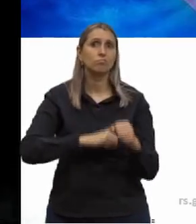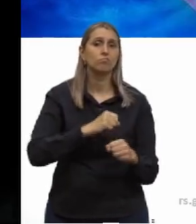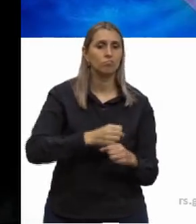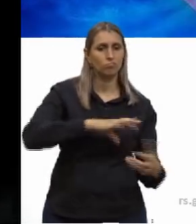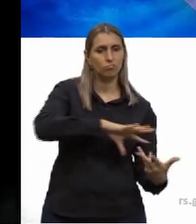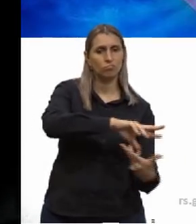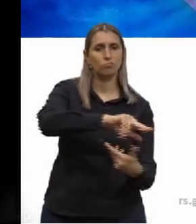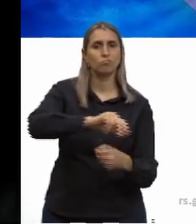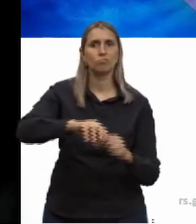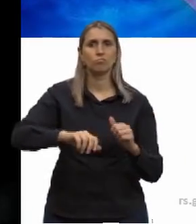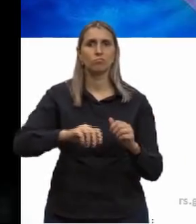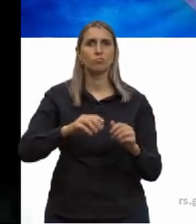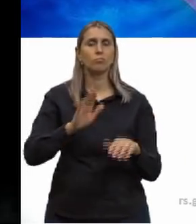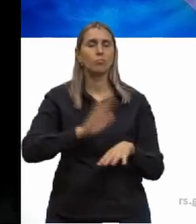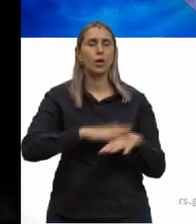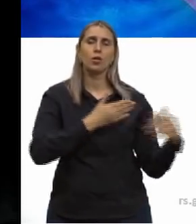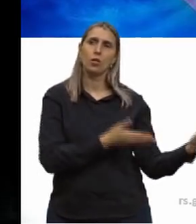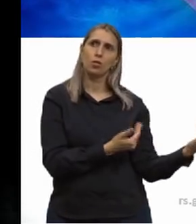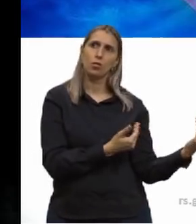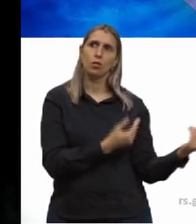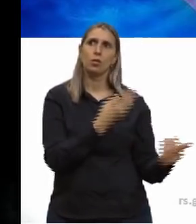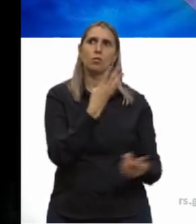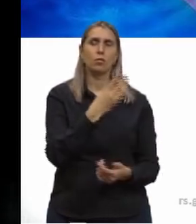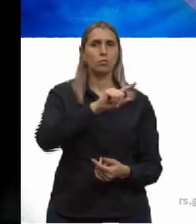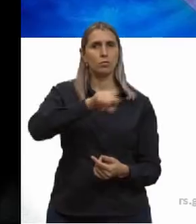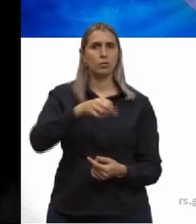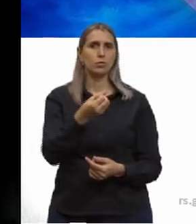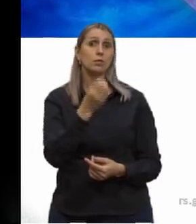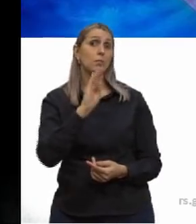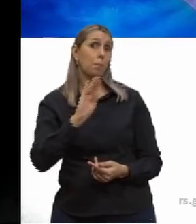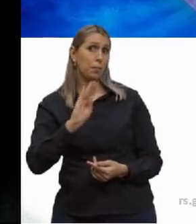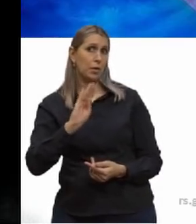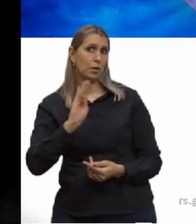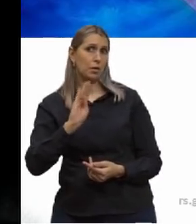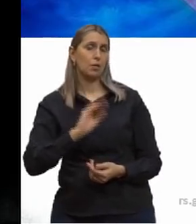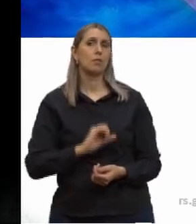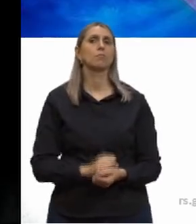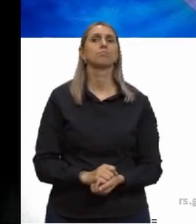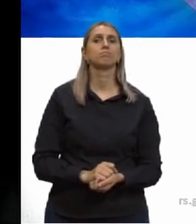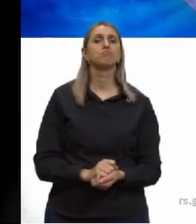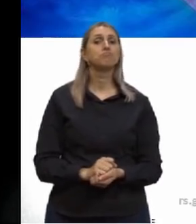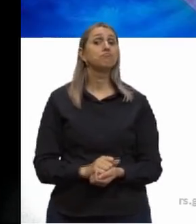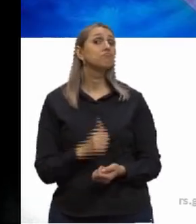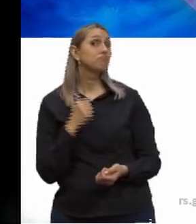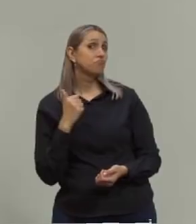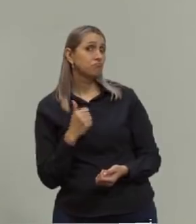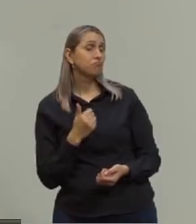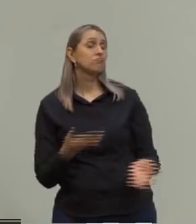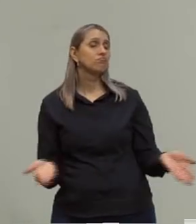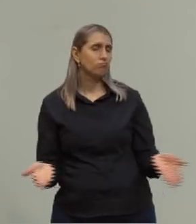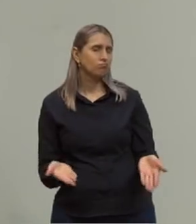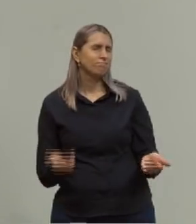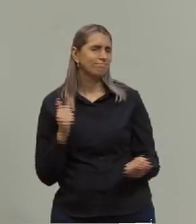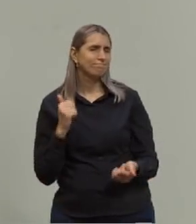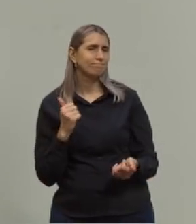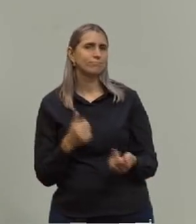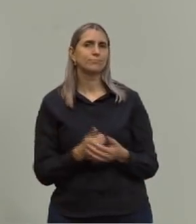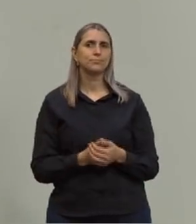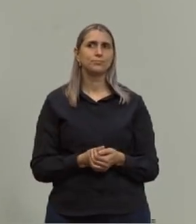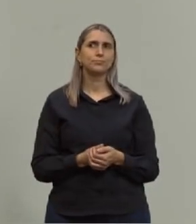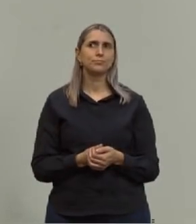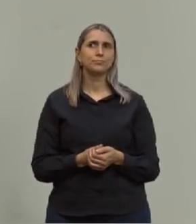então, bem mais jovem, com 4,6 bilhões de anos. Beleza, até aí, tudo bem. Então,